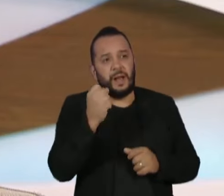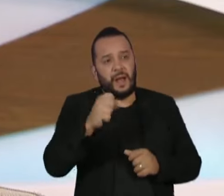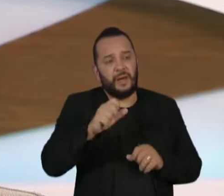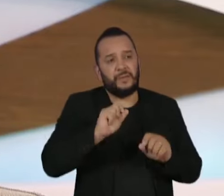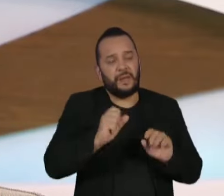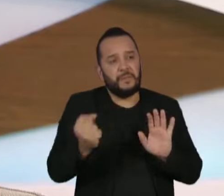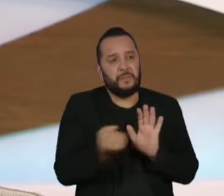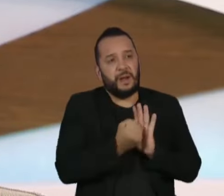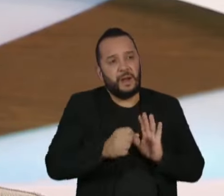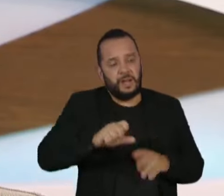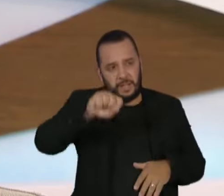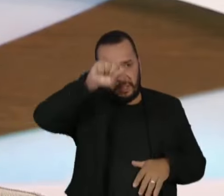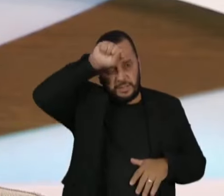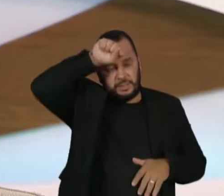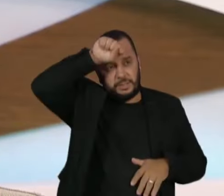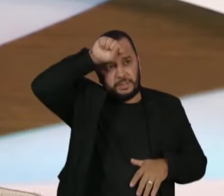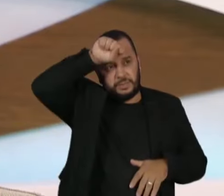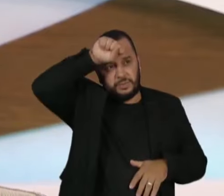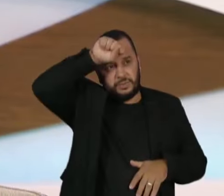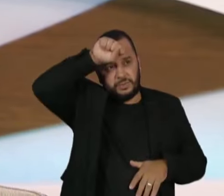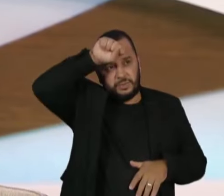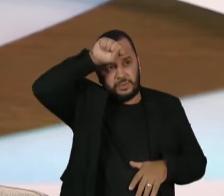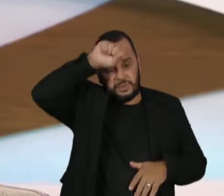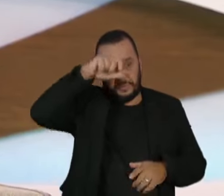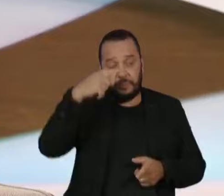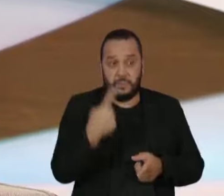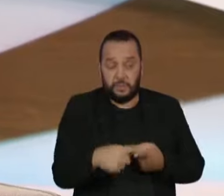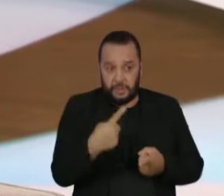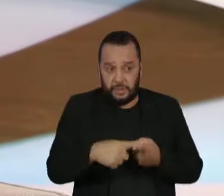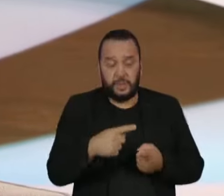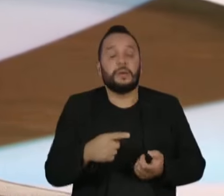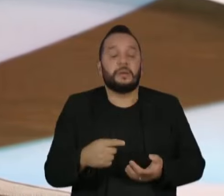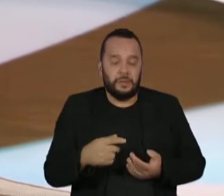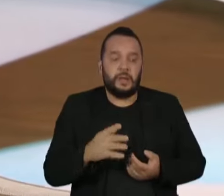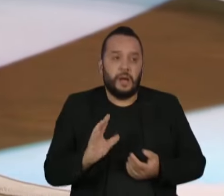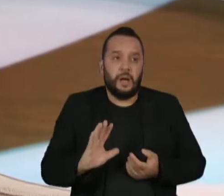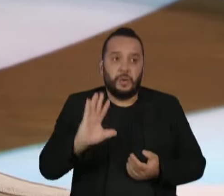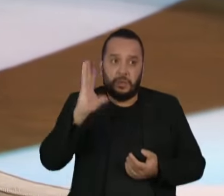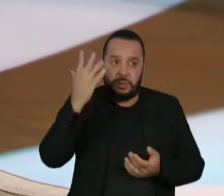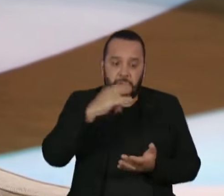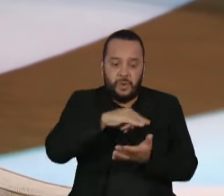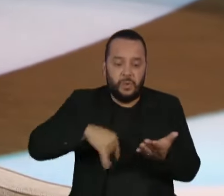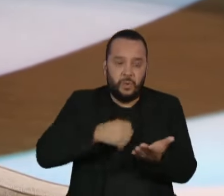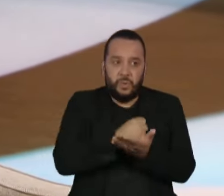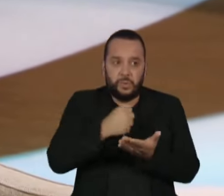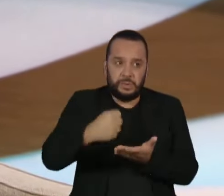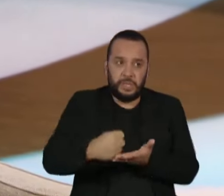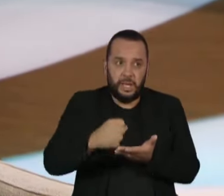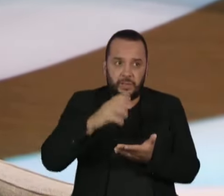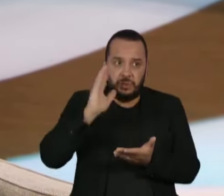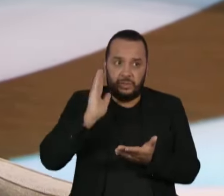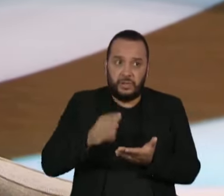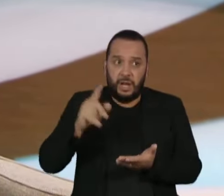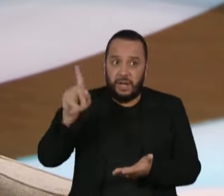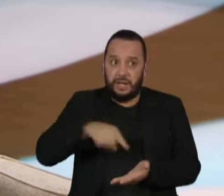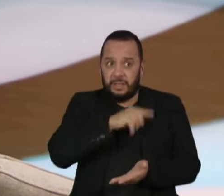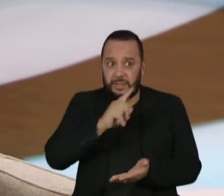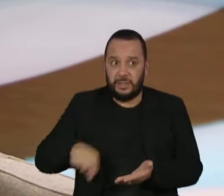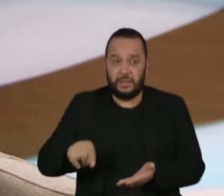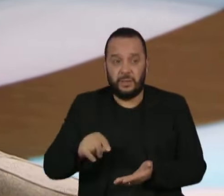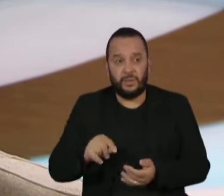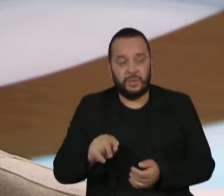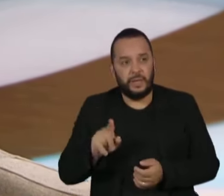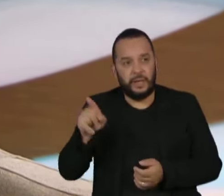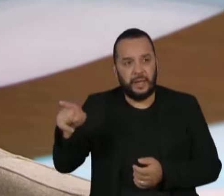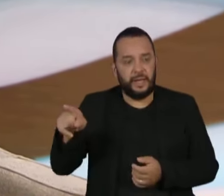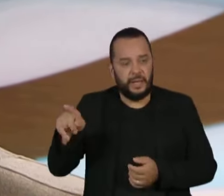que houve um rompimento unilateral de um contrato que nós fomos acionados